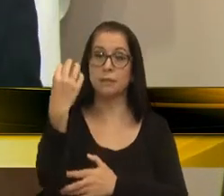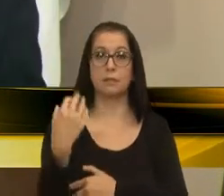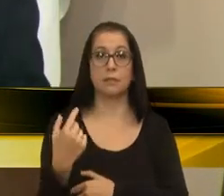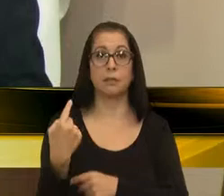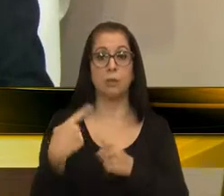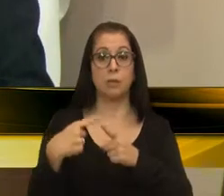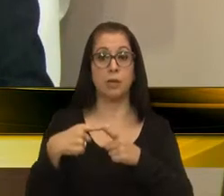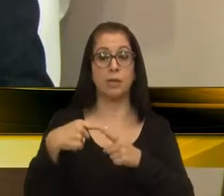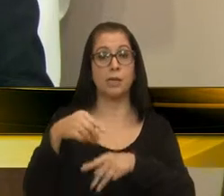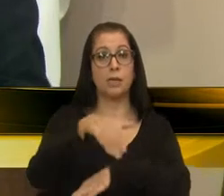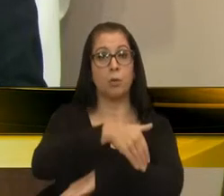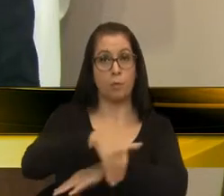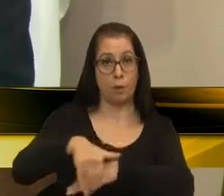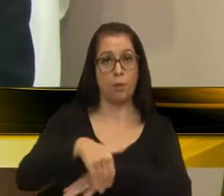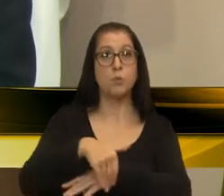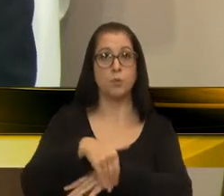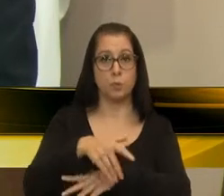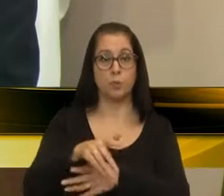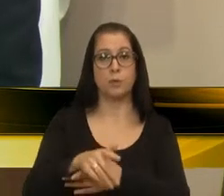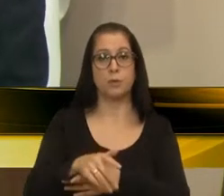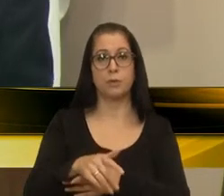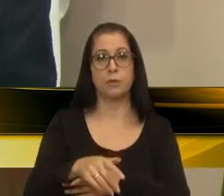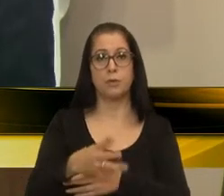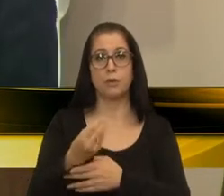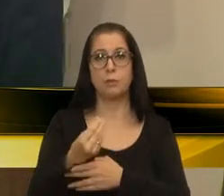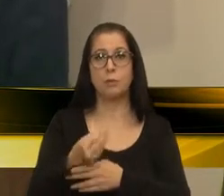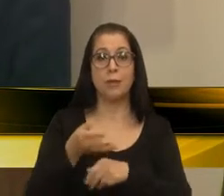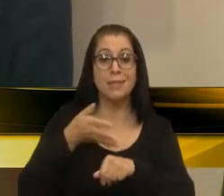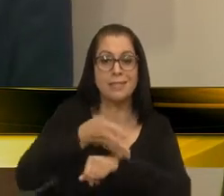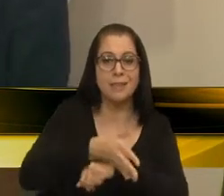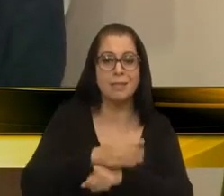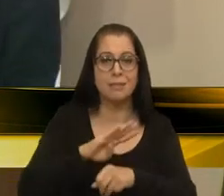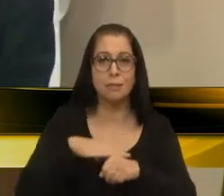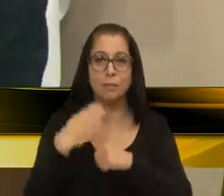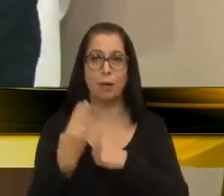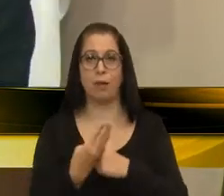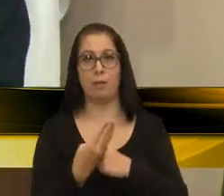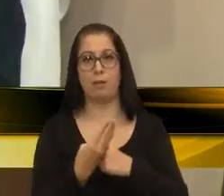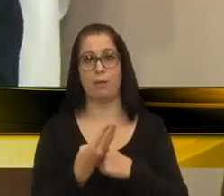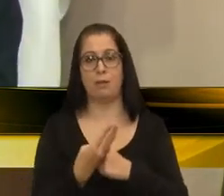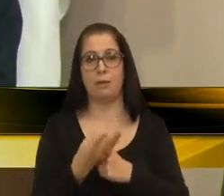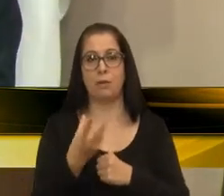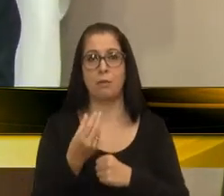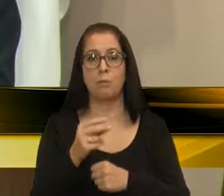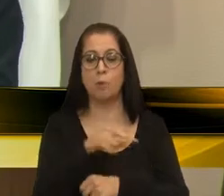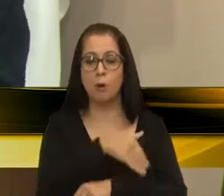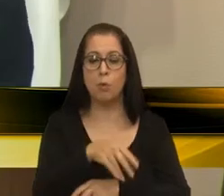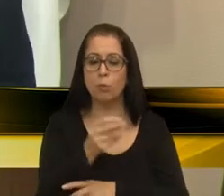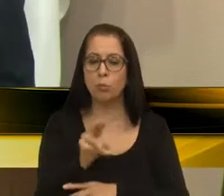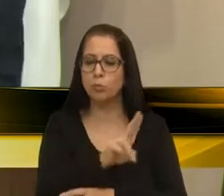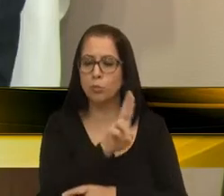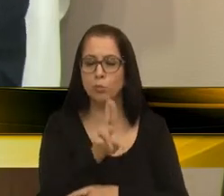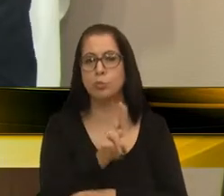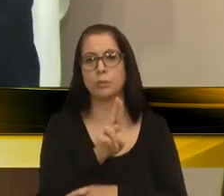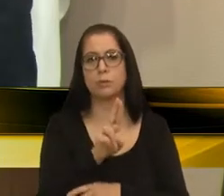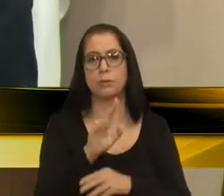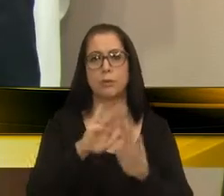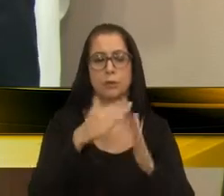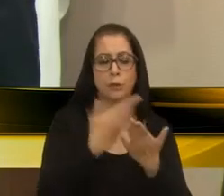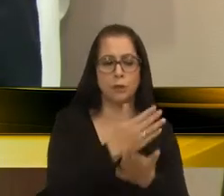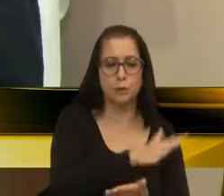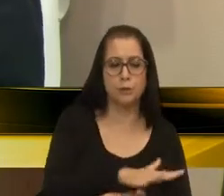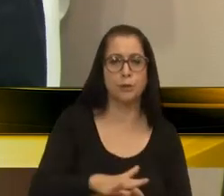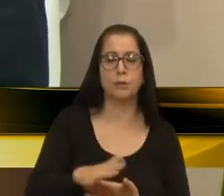rua que é dado muitos acessos a muitos bairros, uma rua muito utilizada, tem colégio, tem crianças,